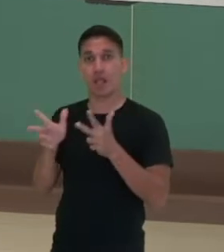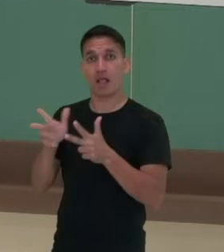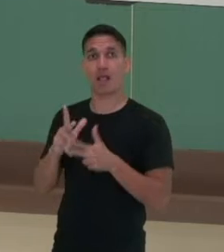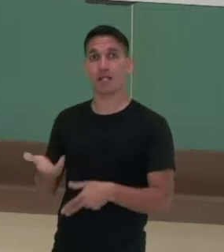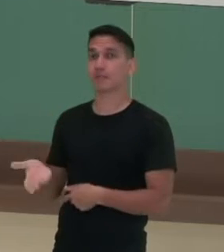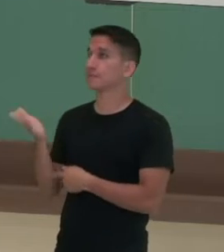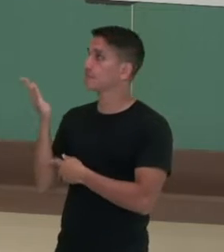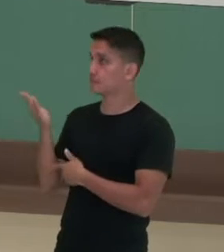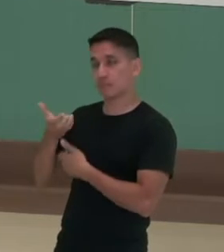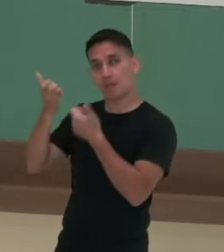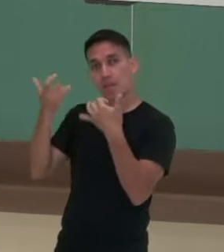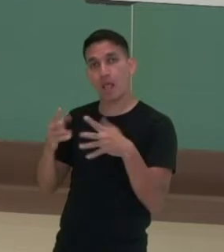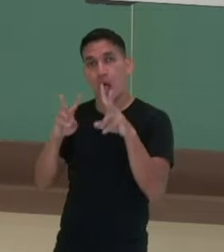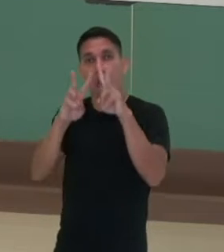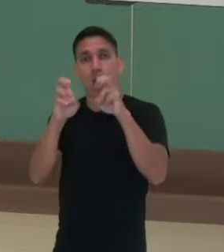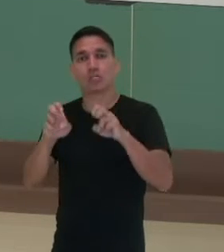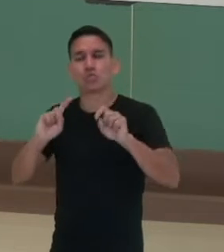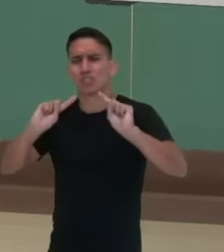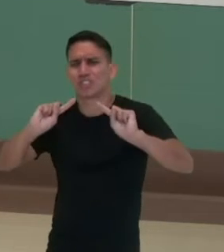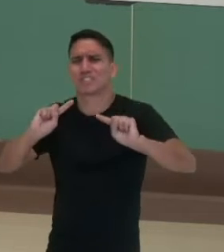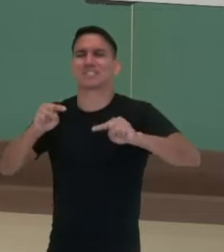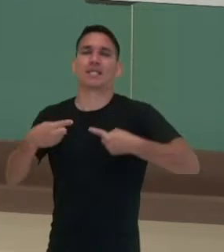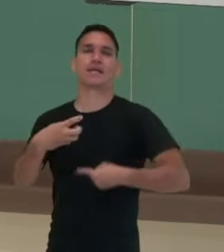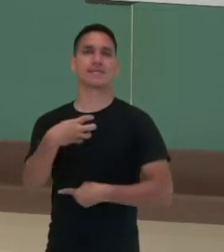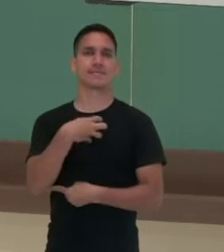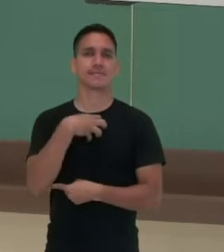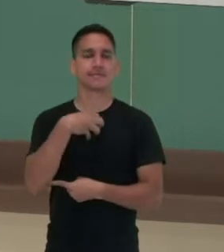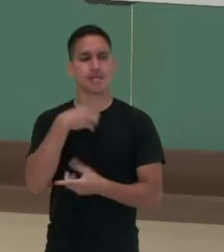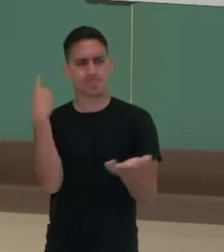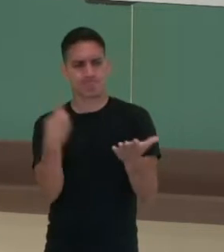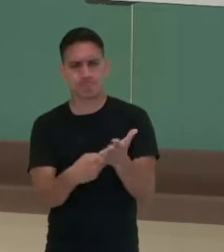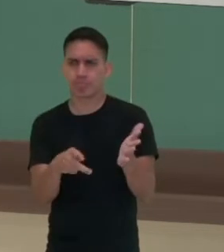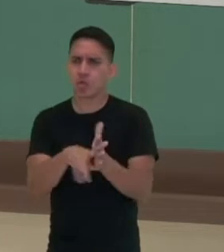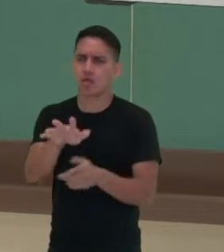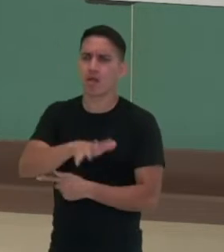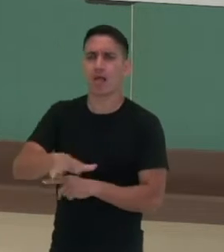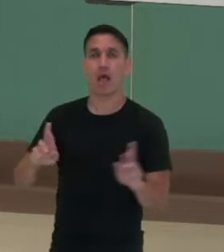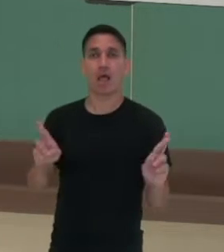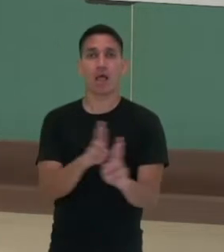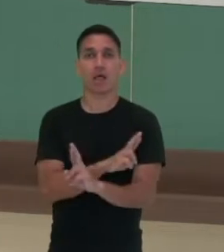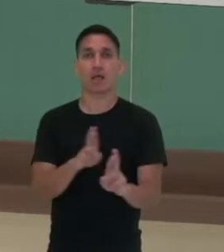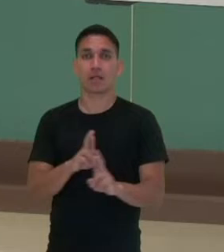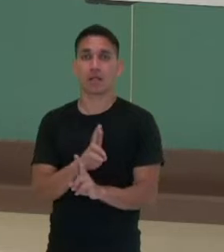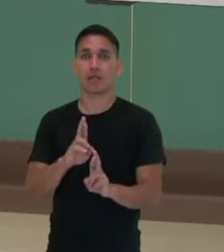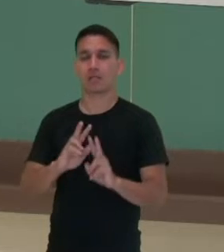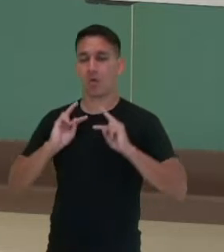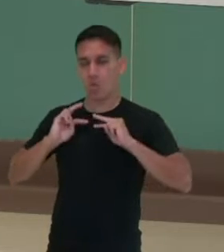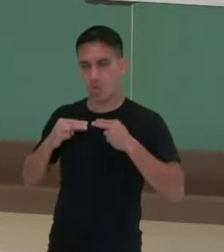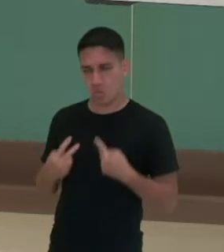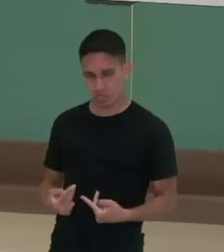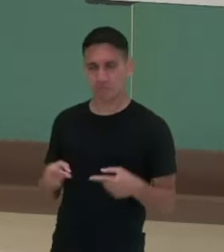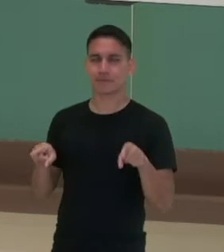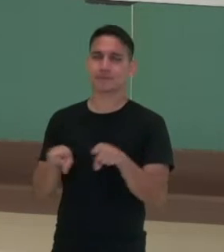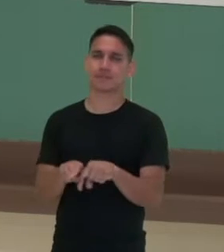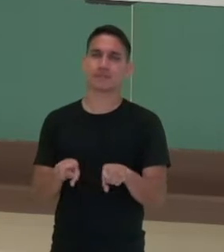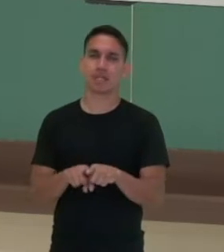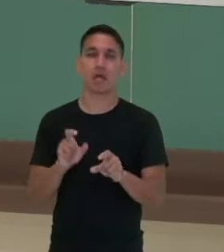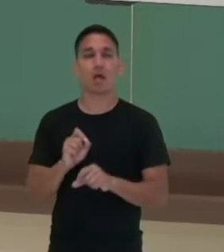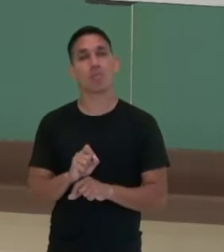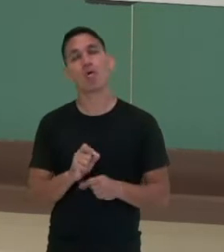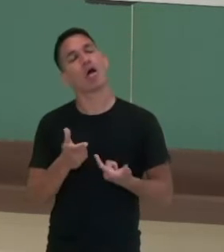sobre los desafíos que se estabelecem em las relaciones humanas, em la